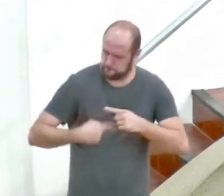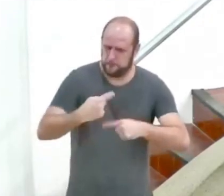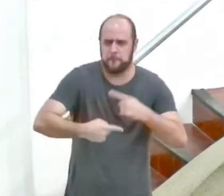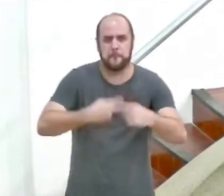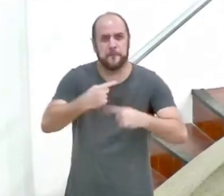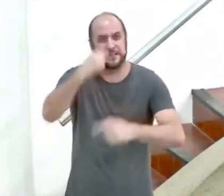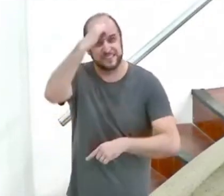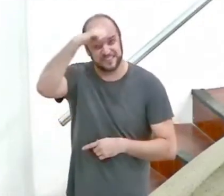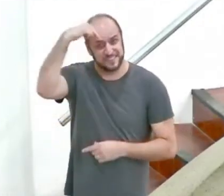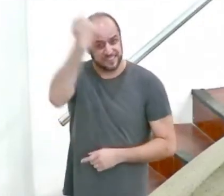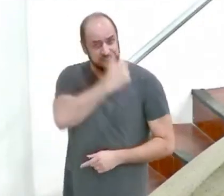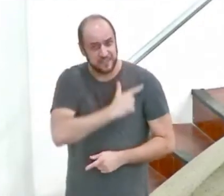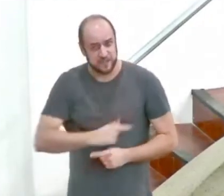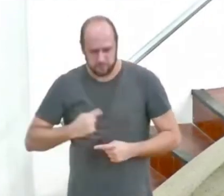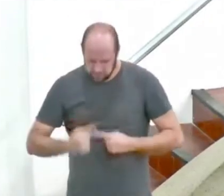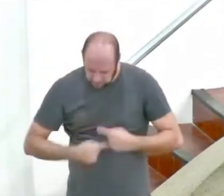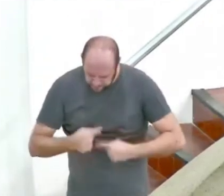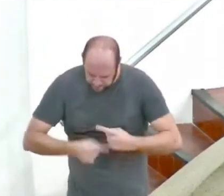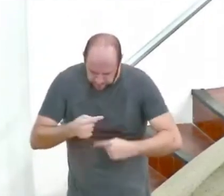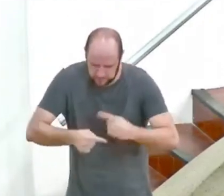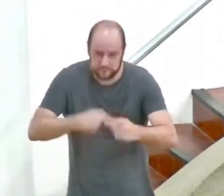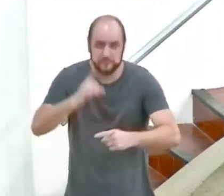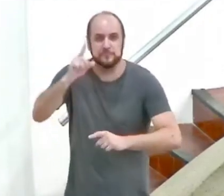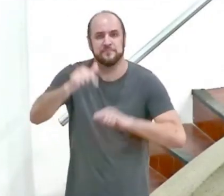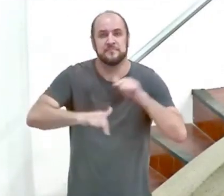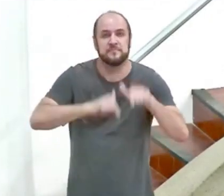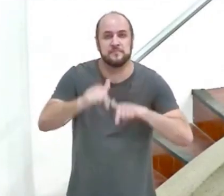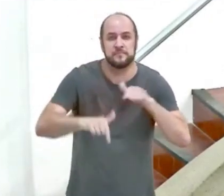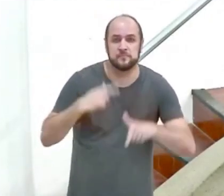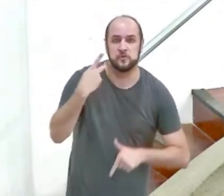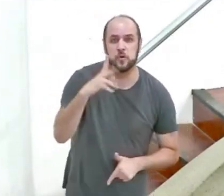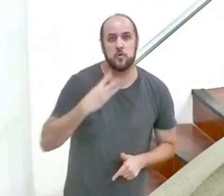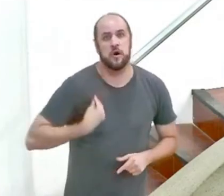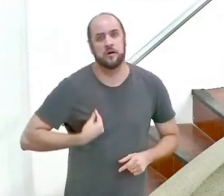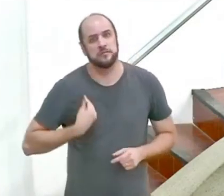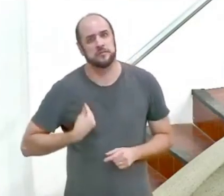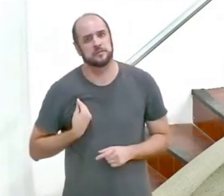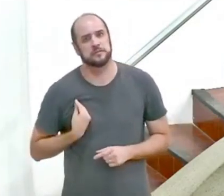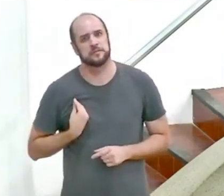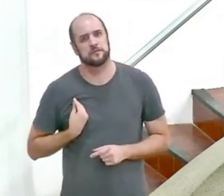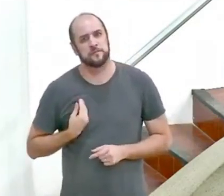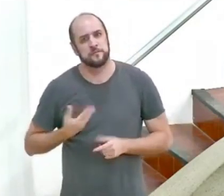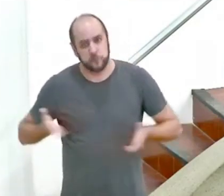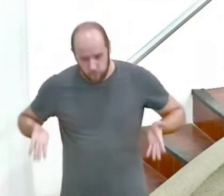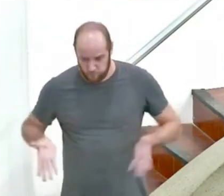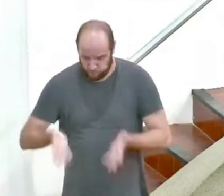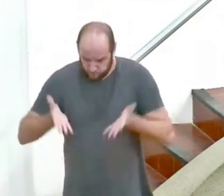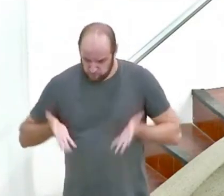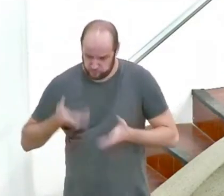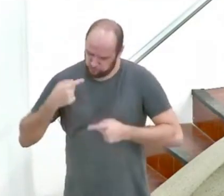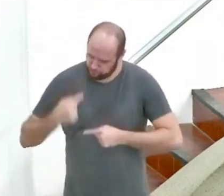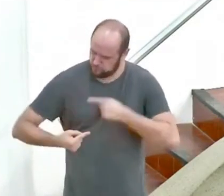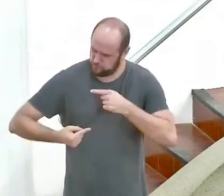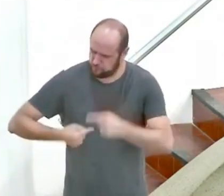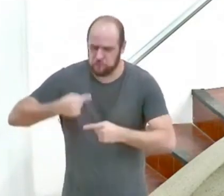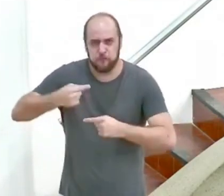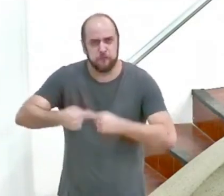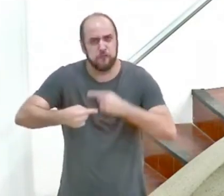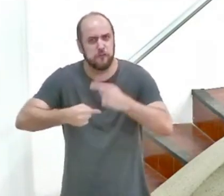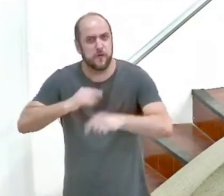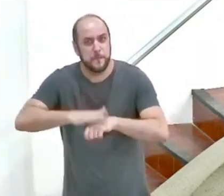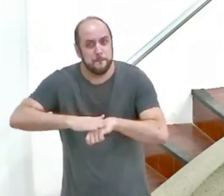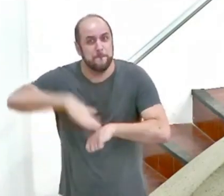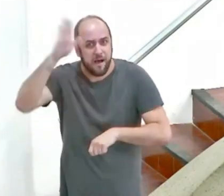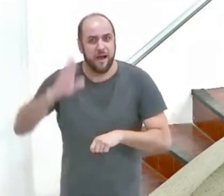Deus está operando na sua vida e está fazendo você progressivamente cada vez